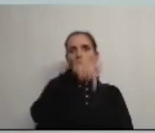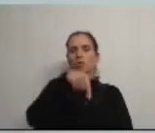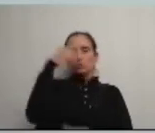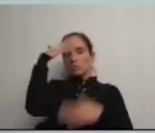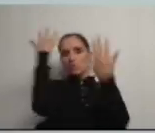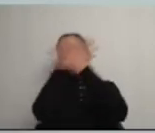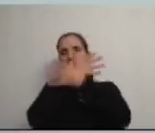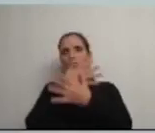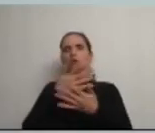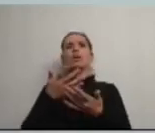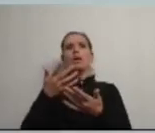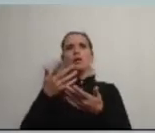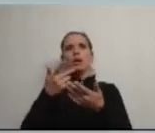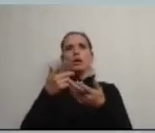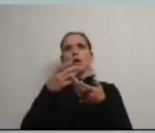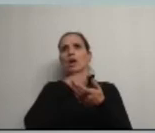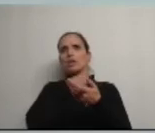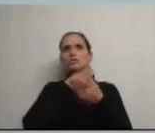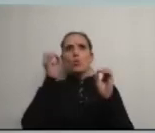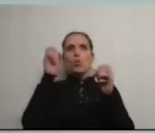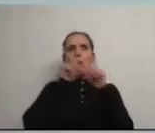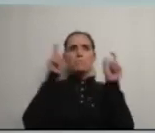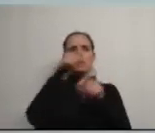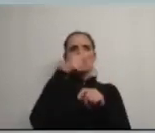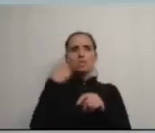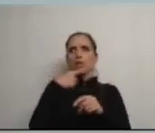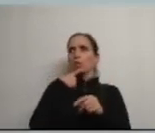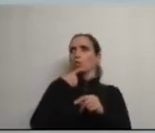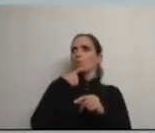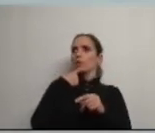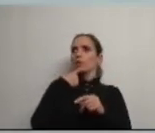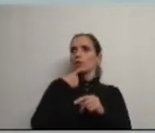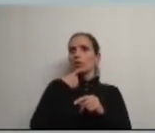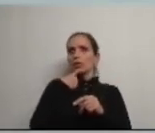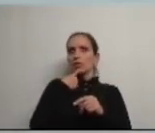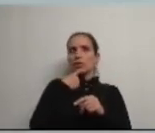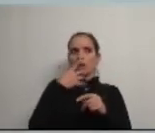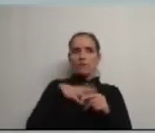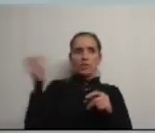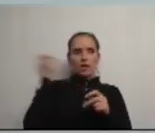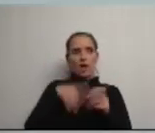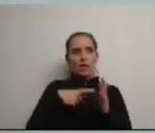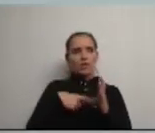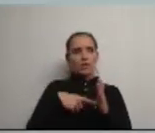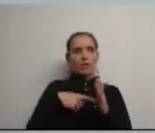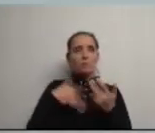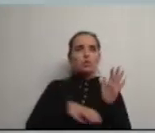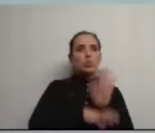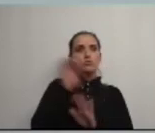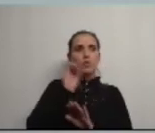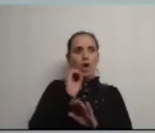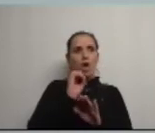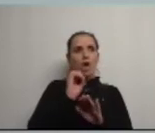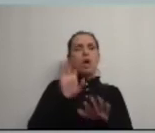confundido estávamos no meio de uma grande crise que não havia empresas para se instalar em Agda afinal há muitas empresas que querem instalar em Agda não têm condições